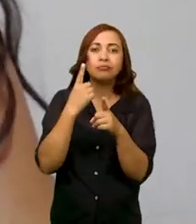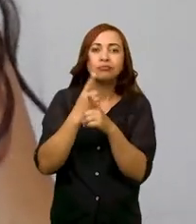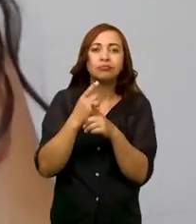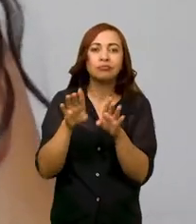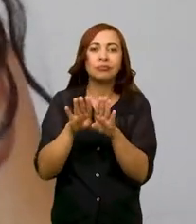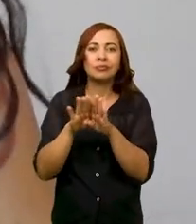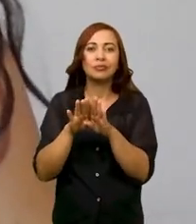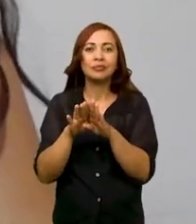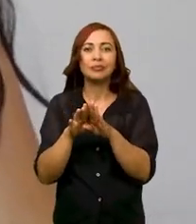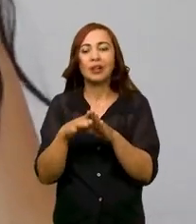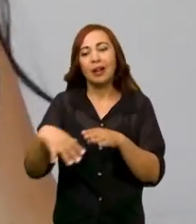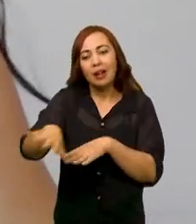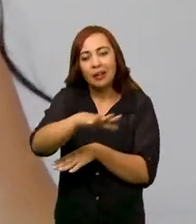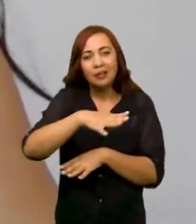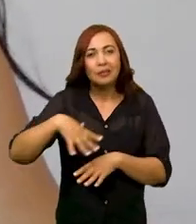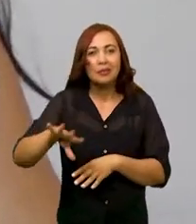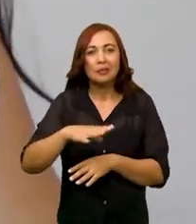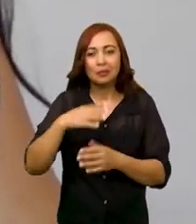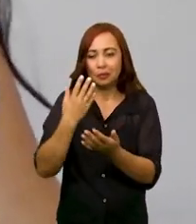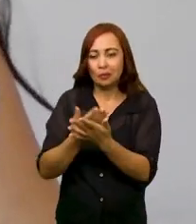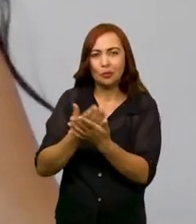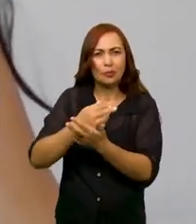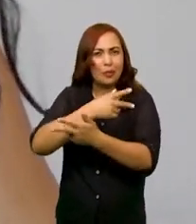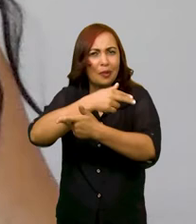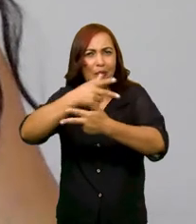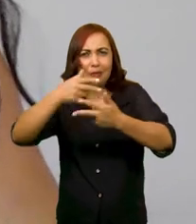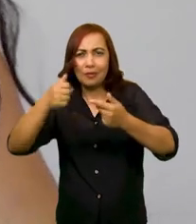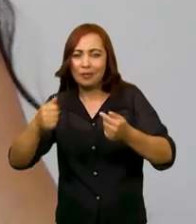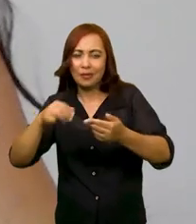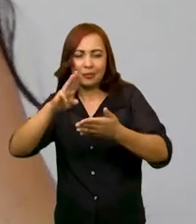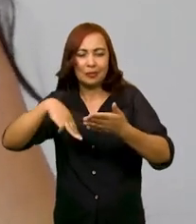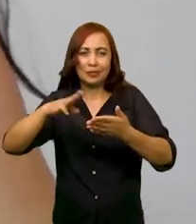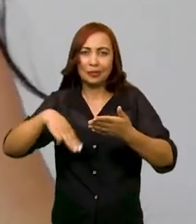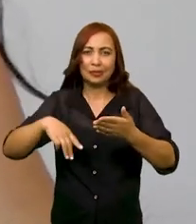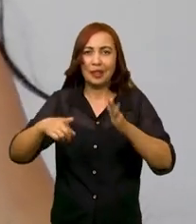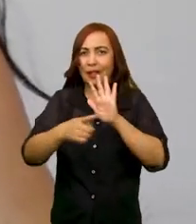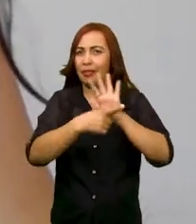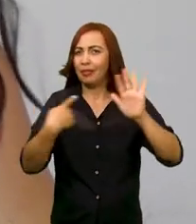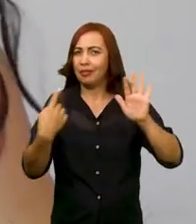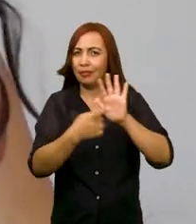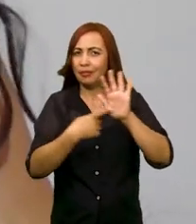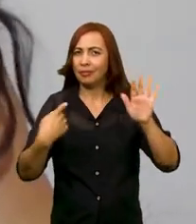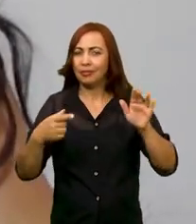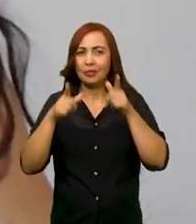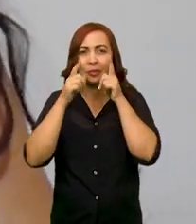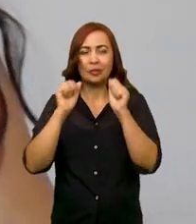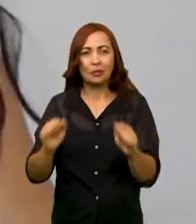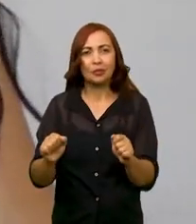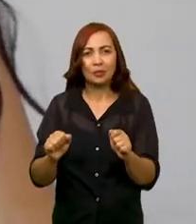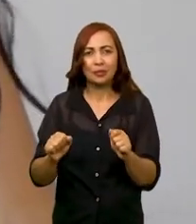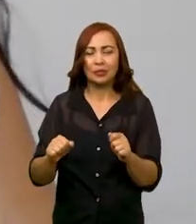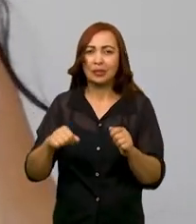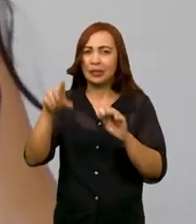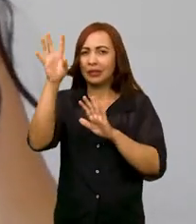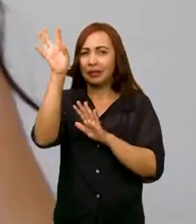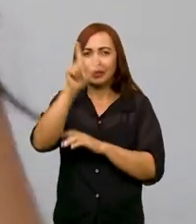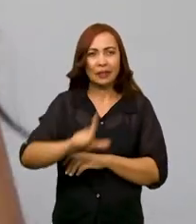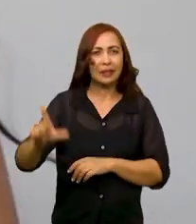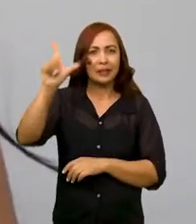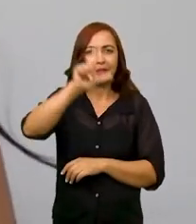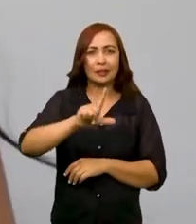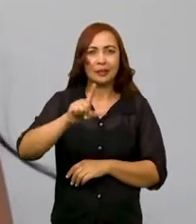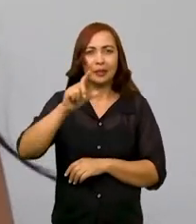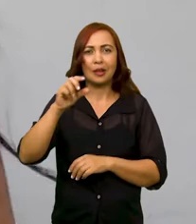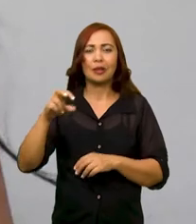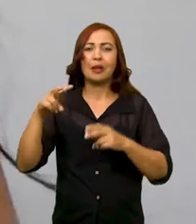e também que a análise do discurso é uma área que estuda diversos tipos de materiais, tanto visuais, linguísticos, literários,